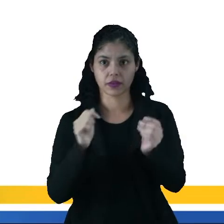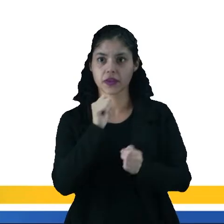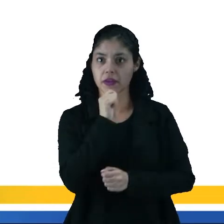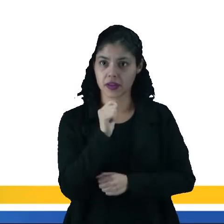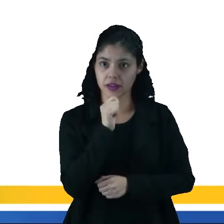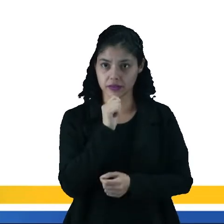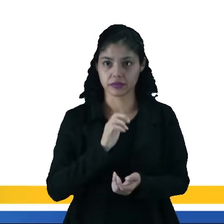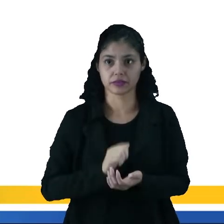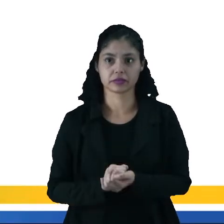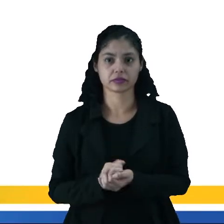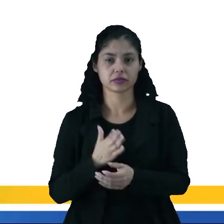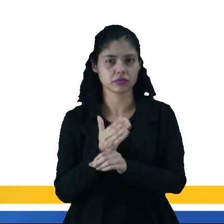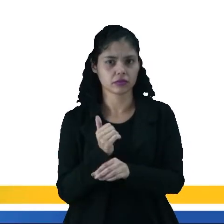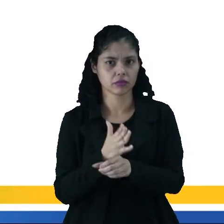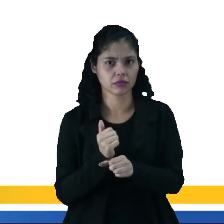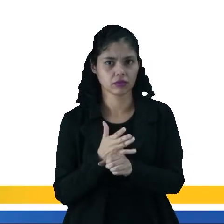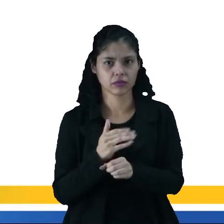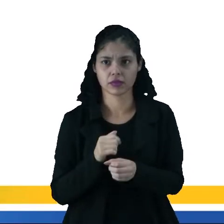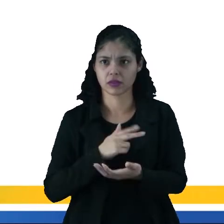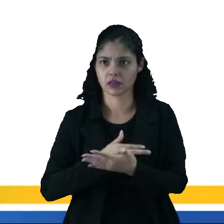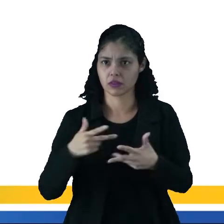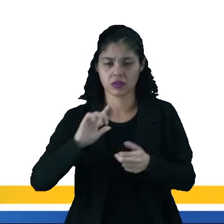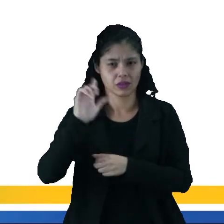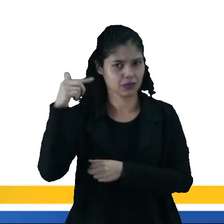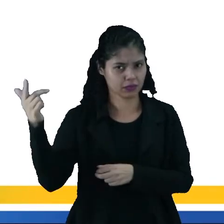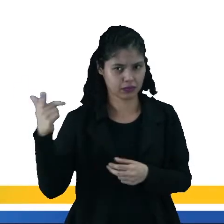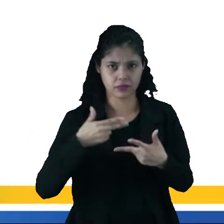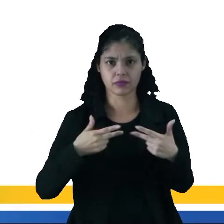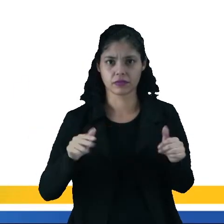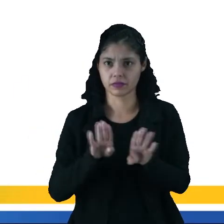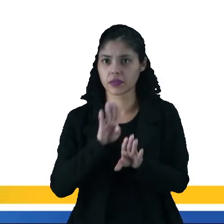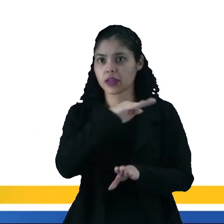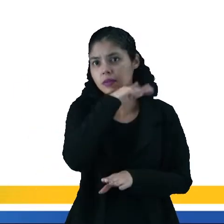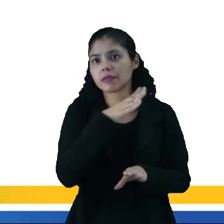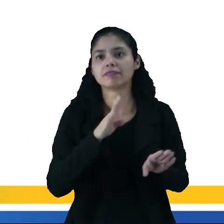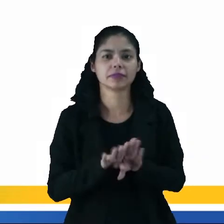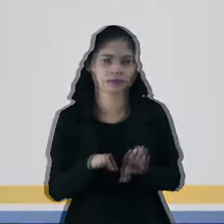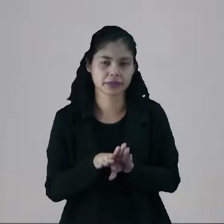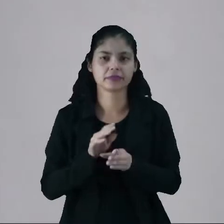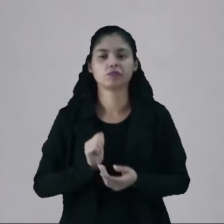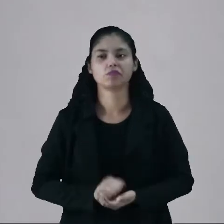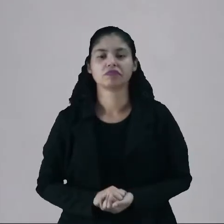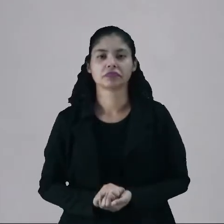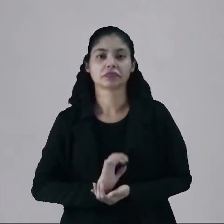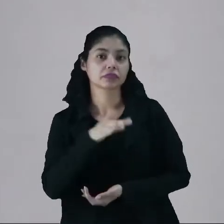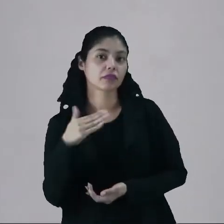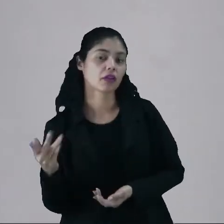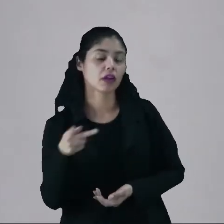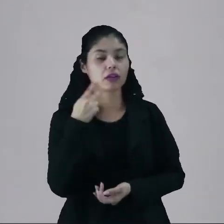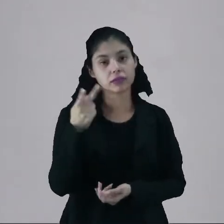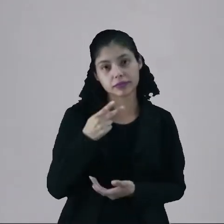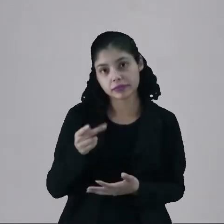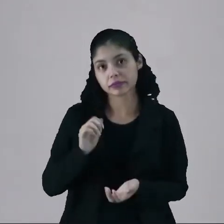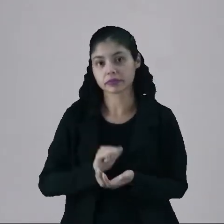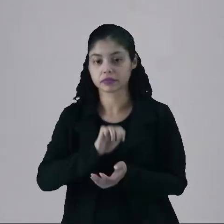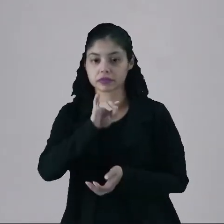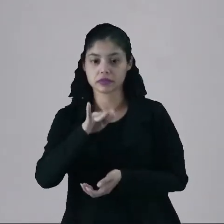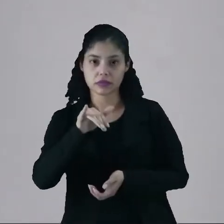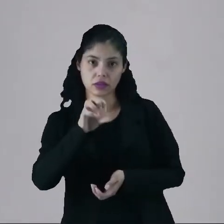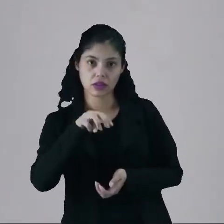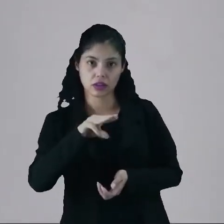além de casca de arroz de origem de resíduos animal. Quando a gente fala aí sobre essa